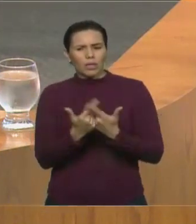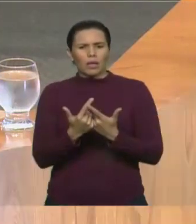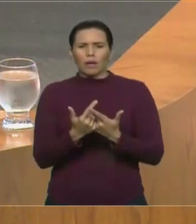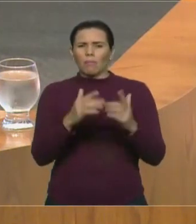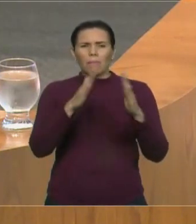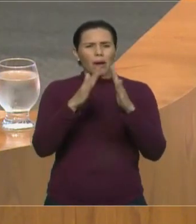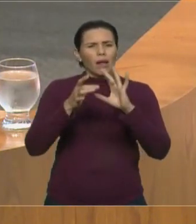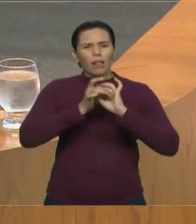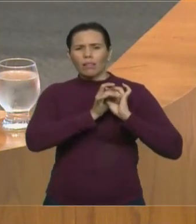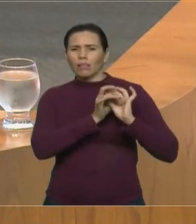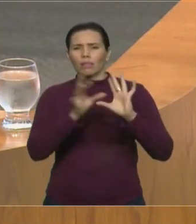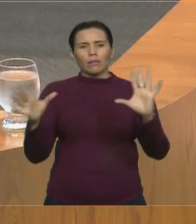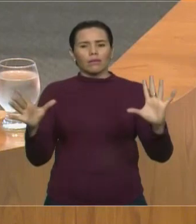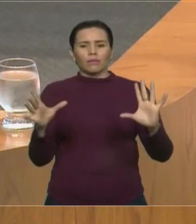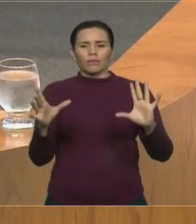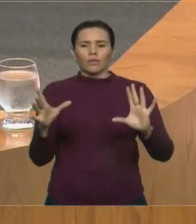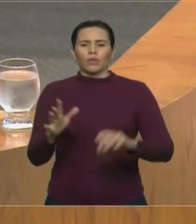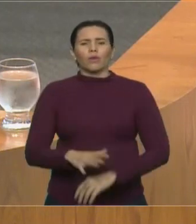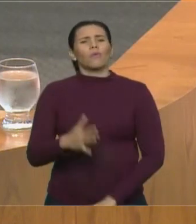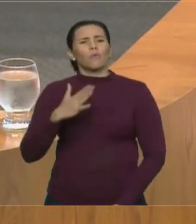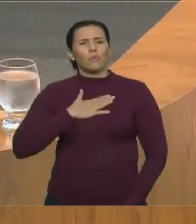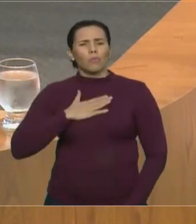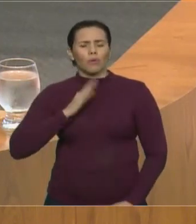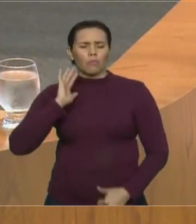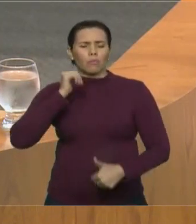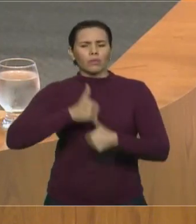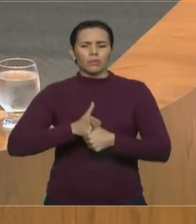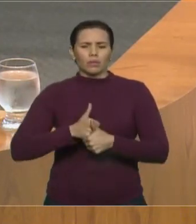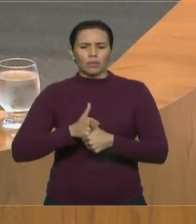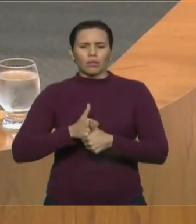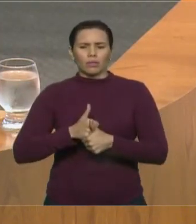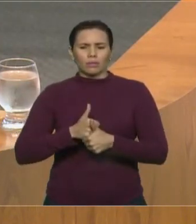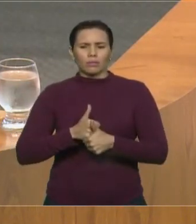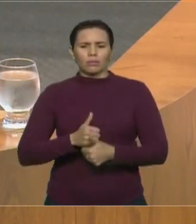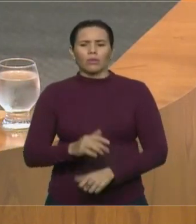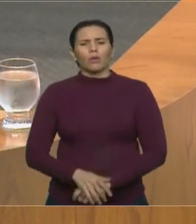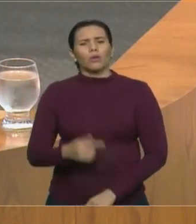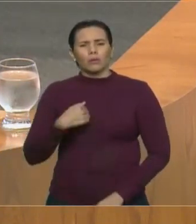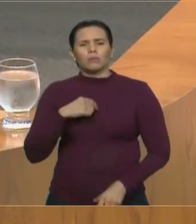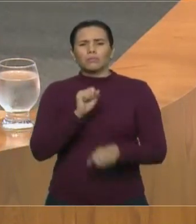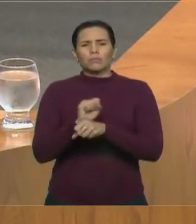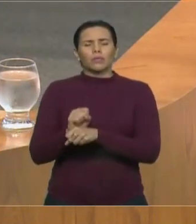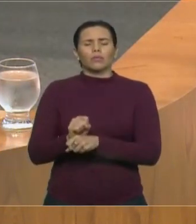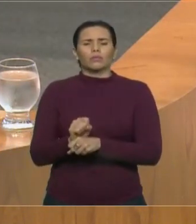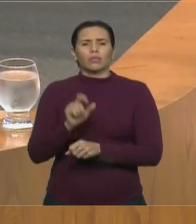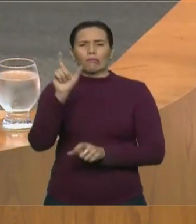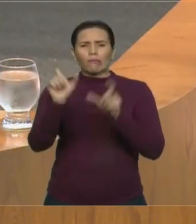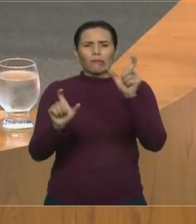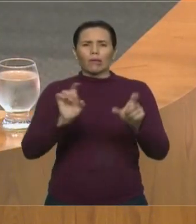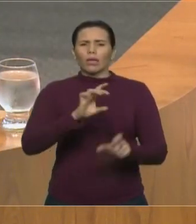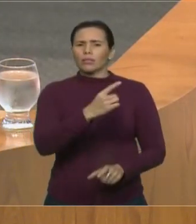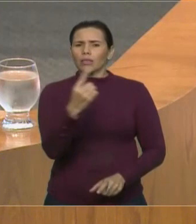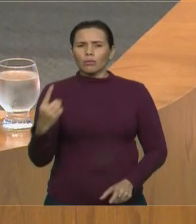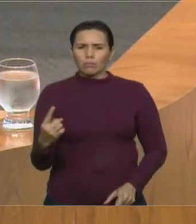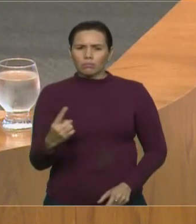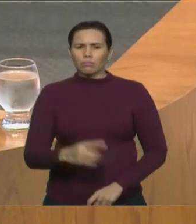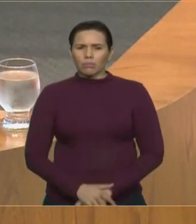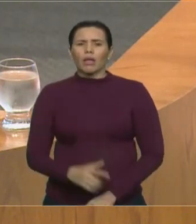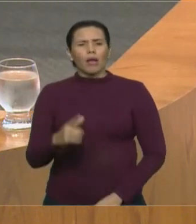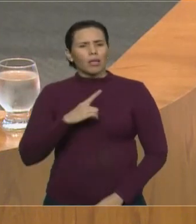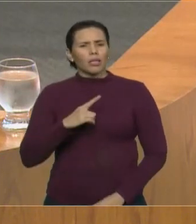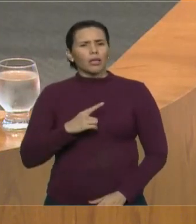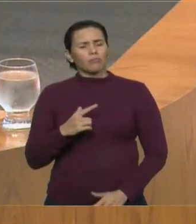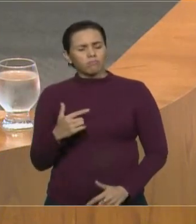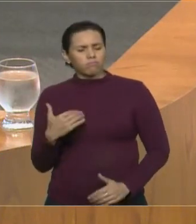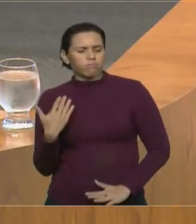meu mandato, e assim eu espero que o mandato de todos os colegas sejam bem-sucedidos, e eu estou